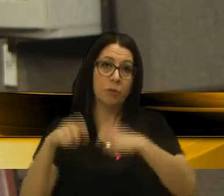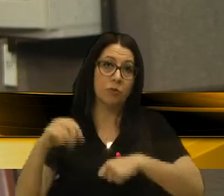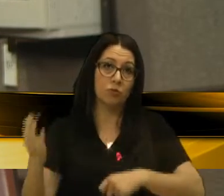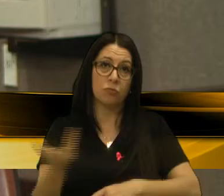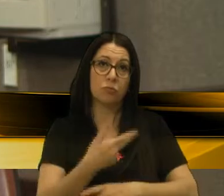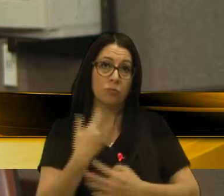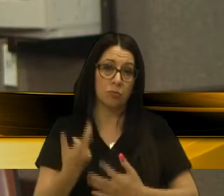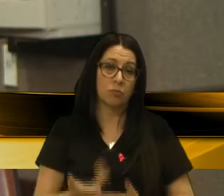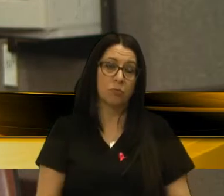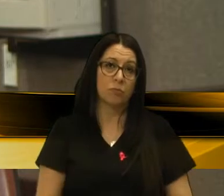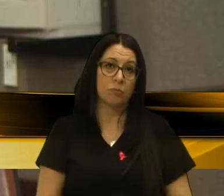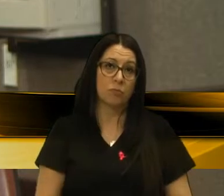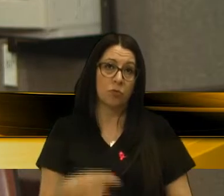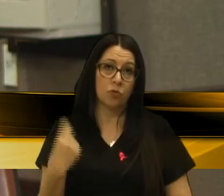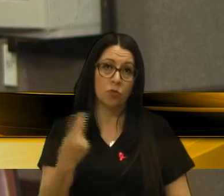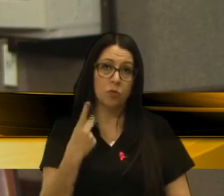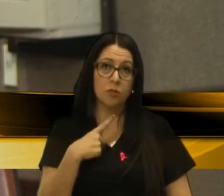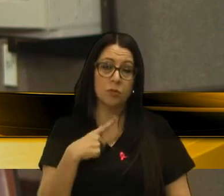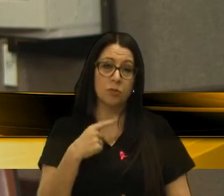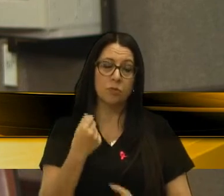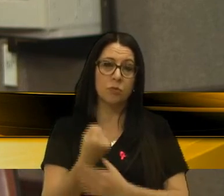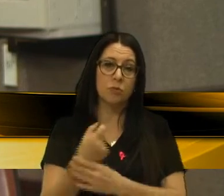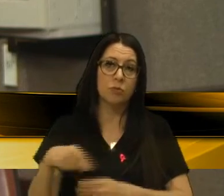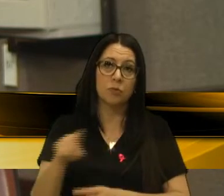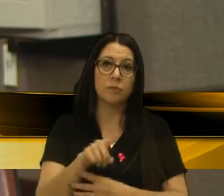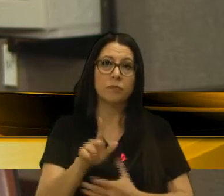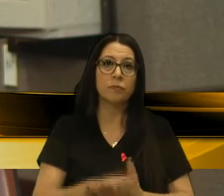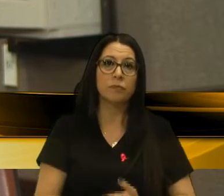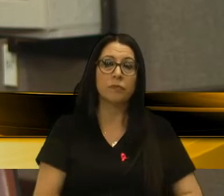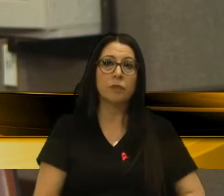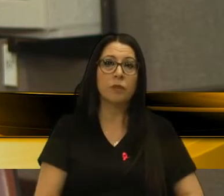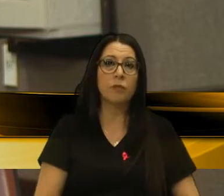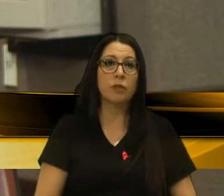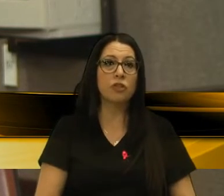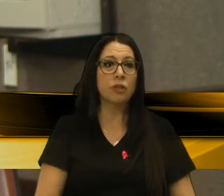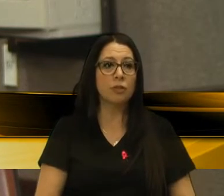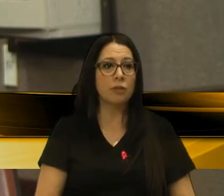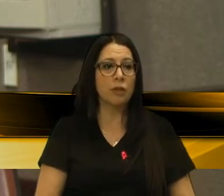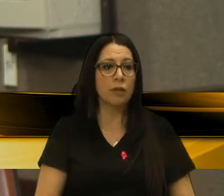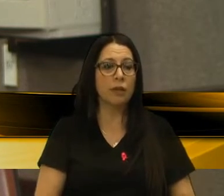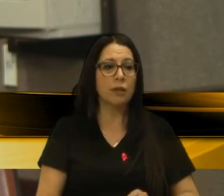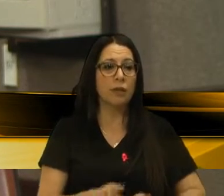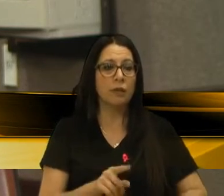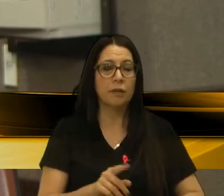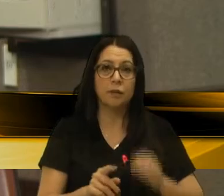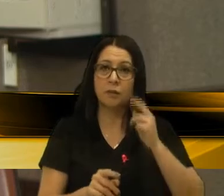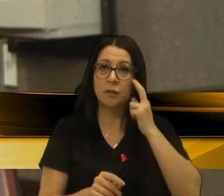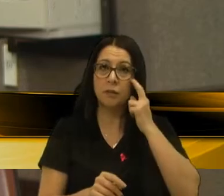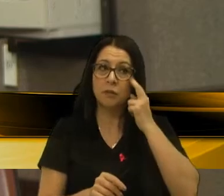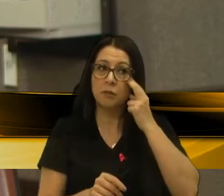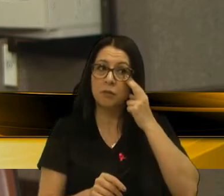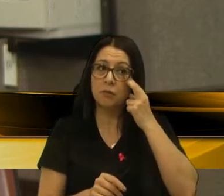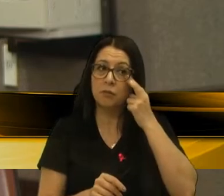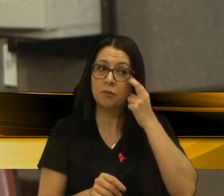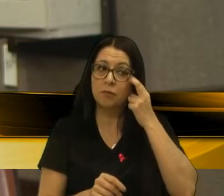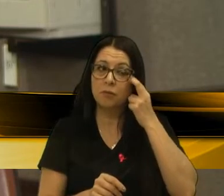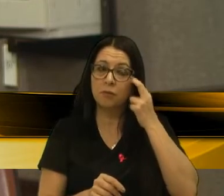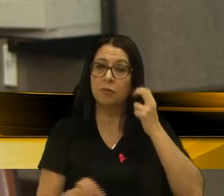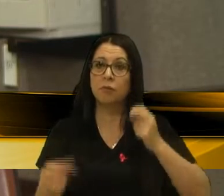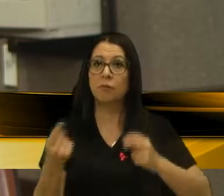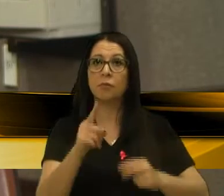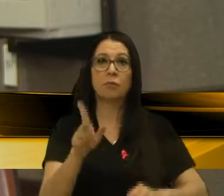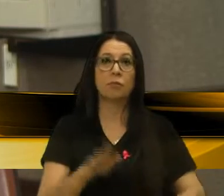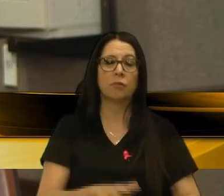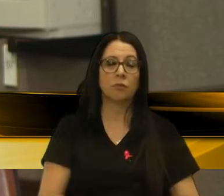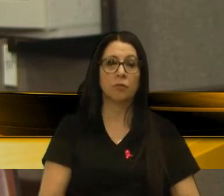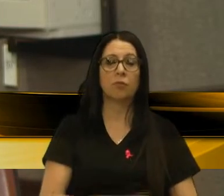nós. Todos nós que temos a proteção. E ficamos aplaudindo políticas e políticos ao invés